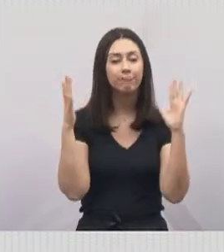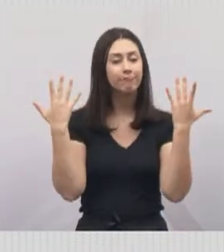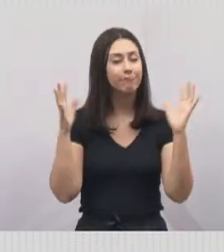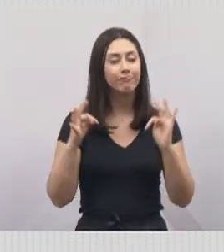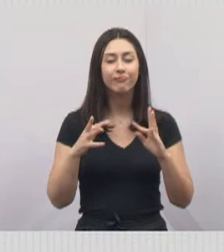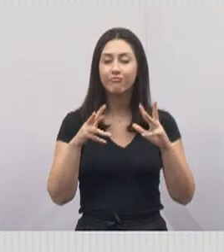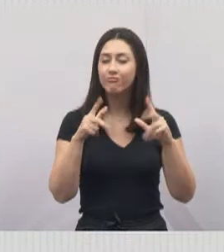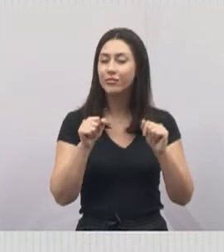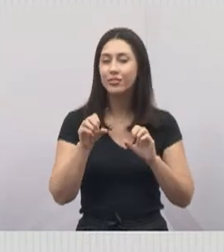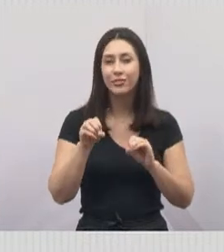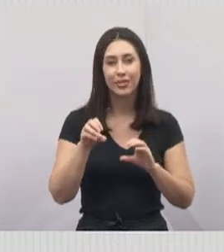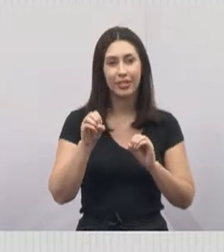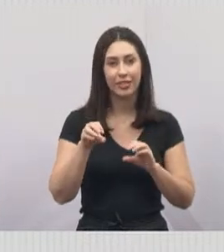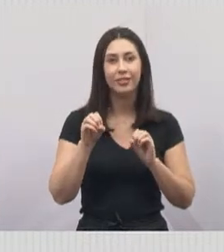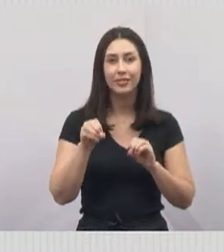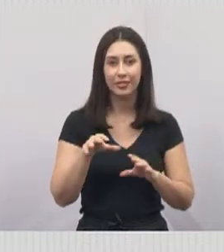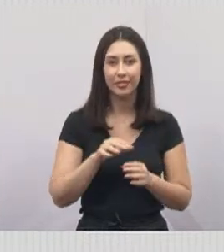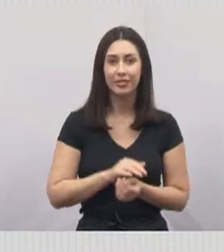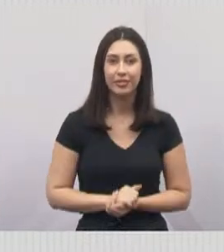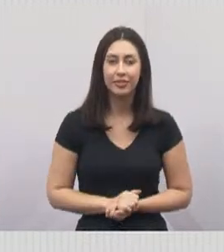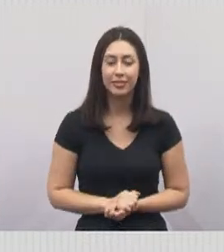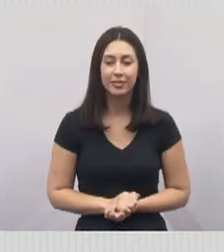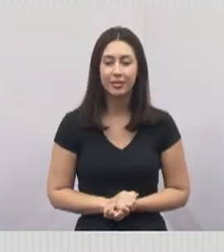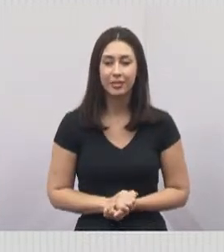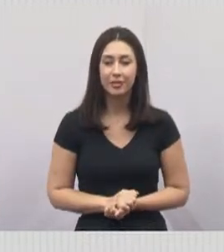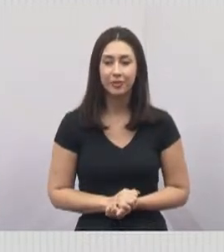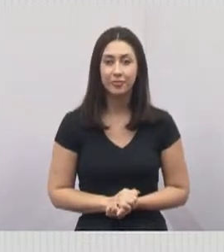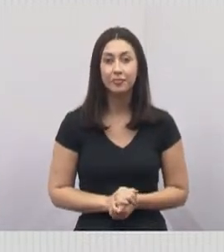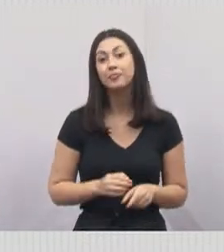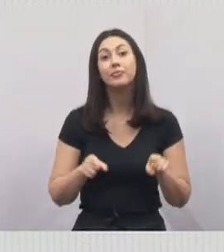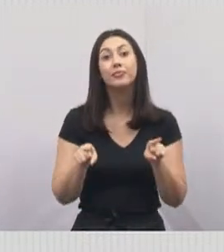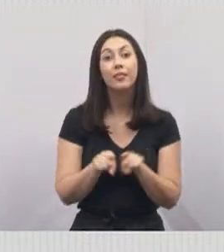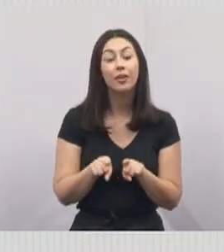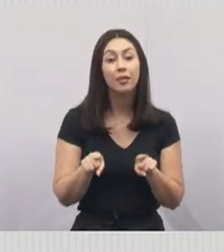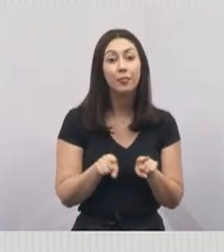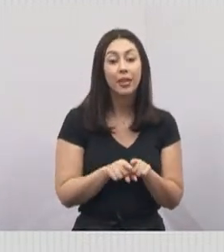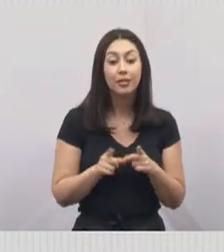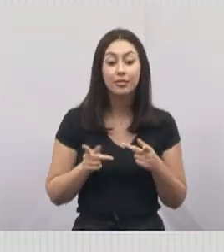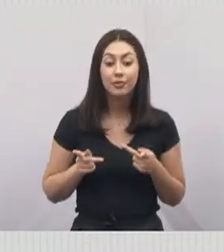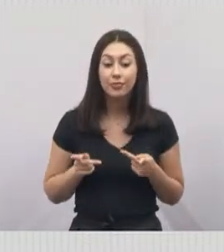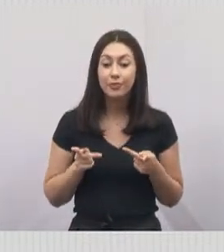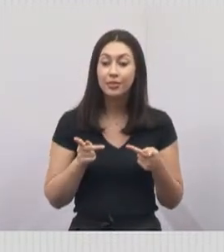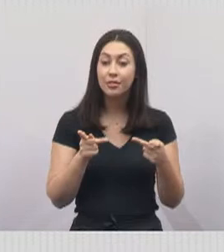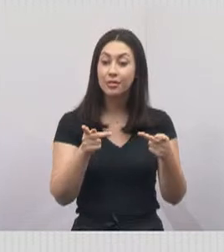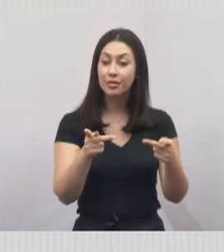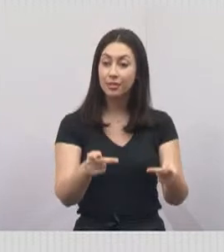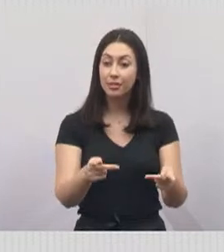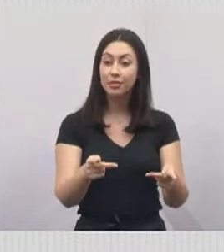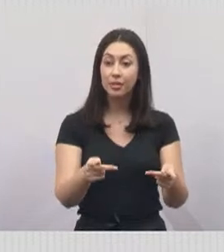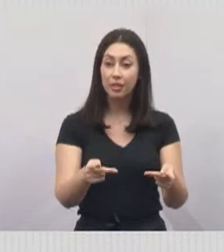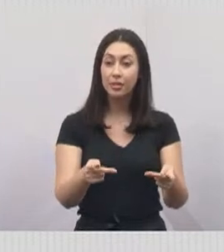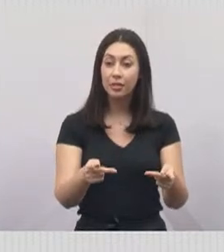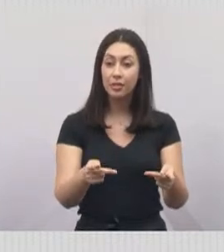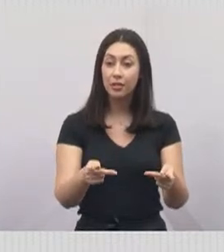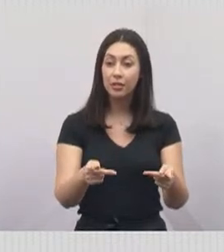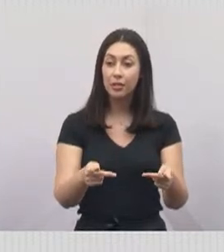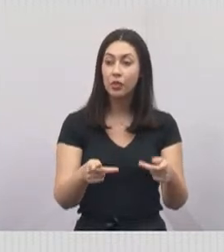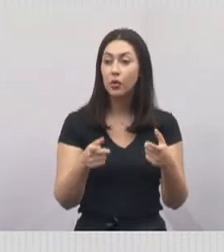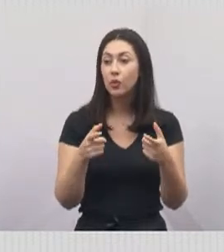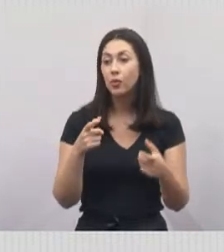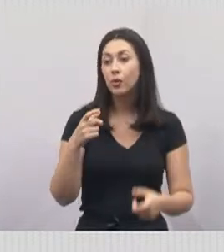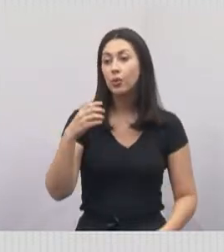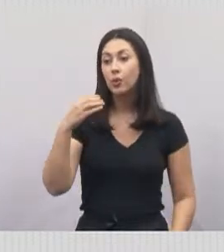os educadores de Jacareí. Também estive visitando o Centro de